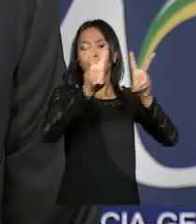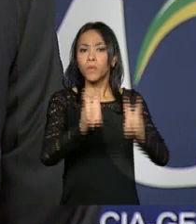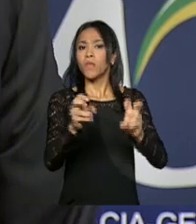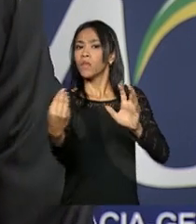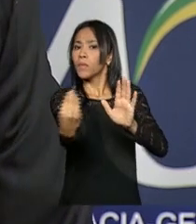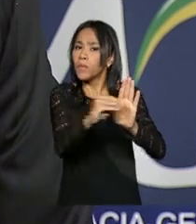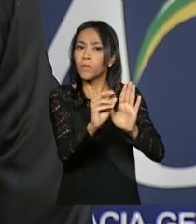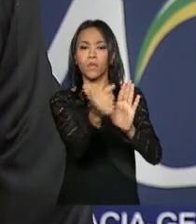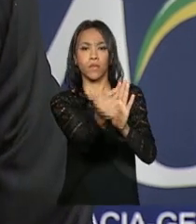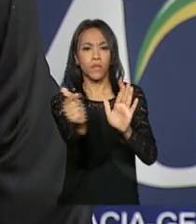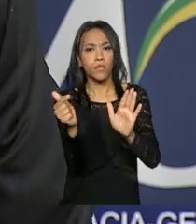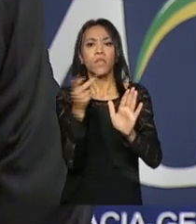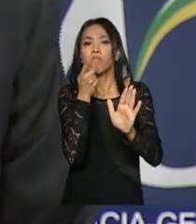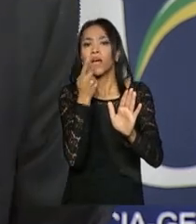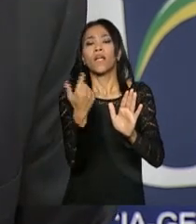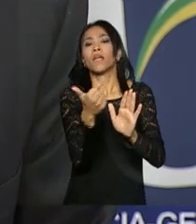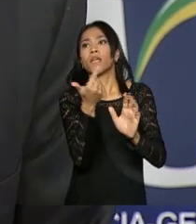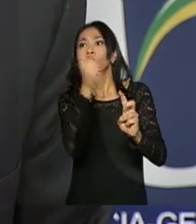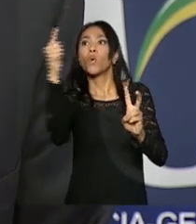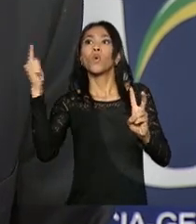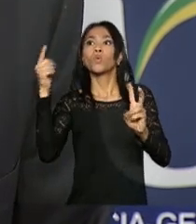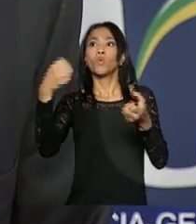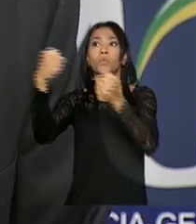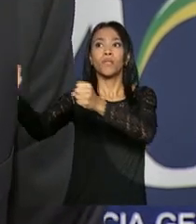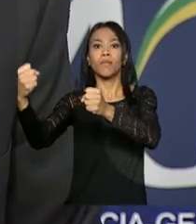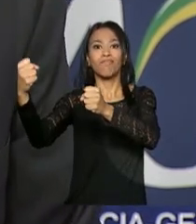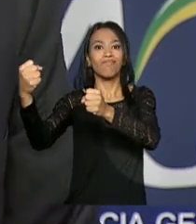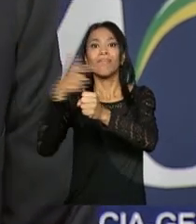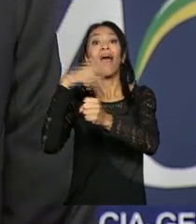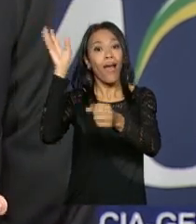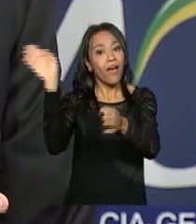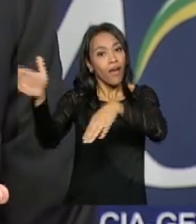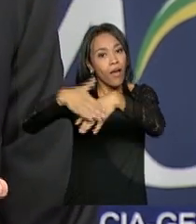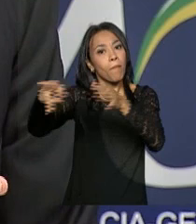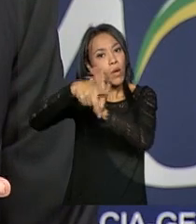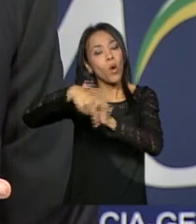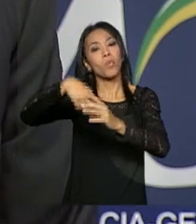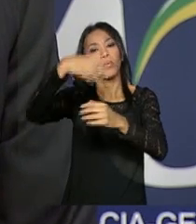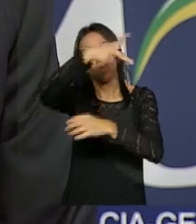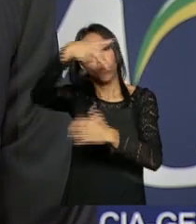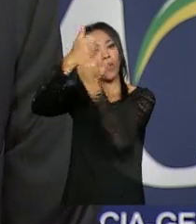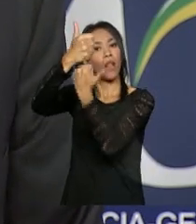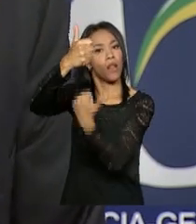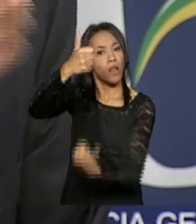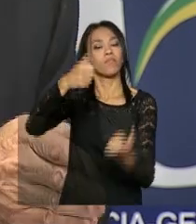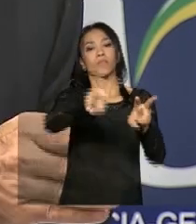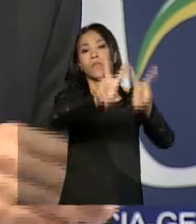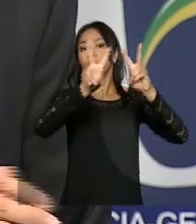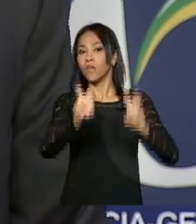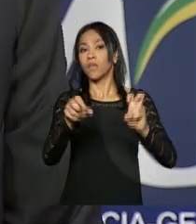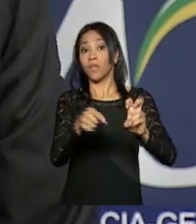dolo em situações em que a situação vem de outro poder que não vem do executivo. Não se mostra o dolo quando ela está apenas